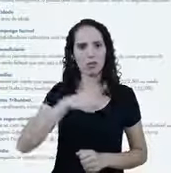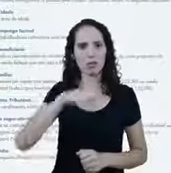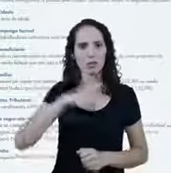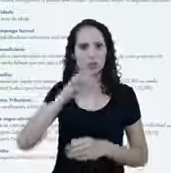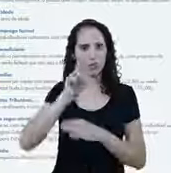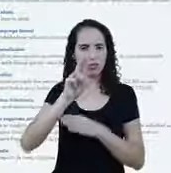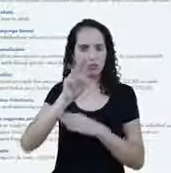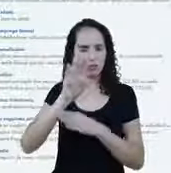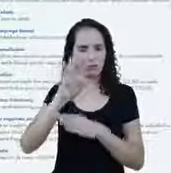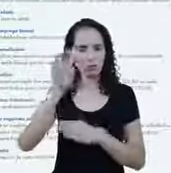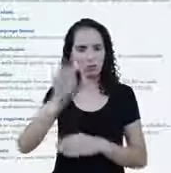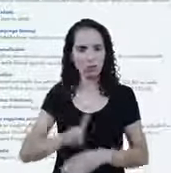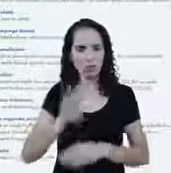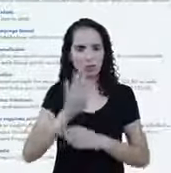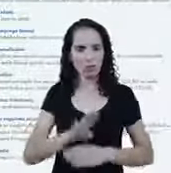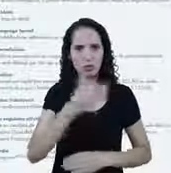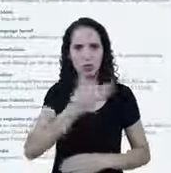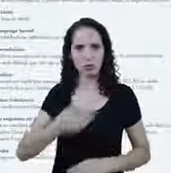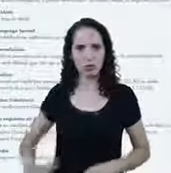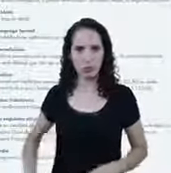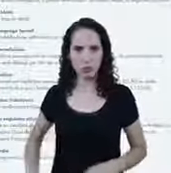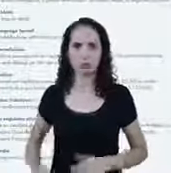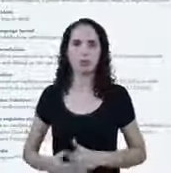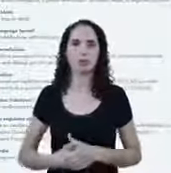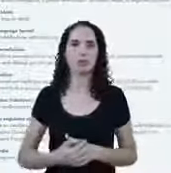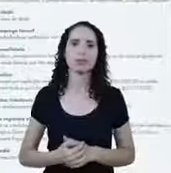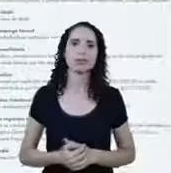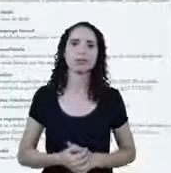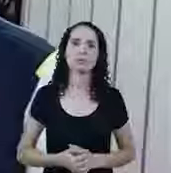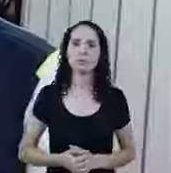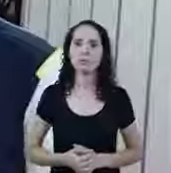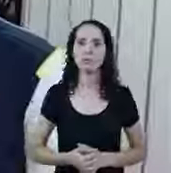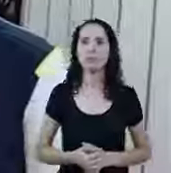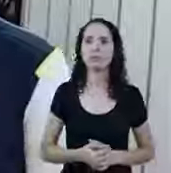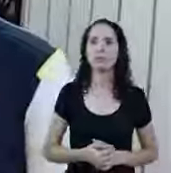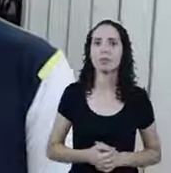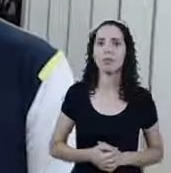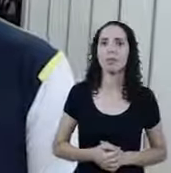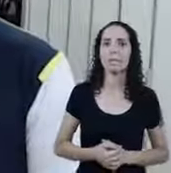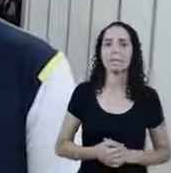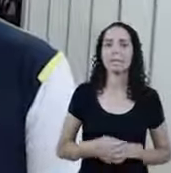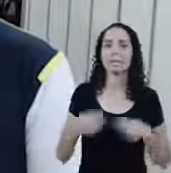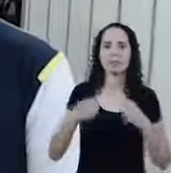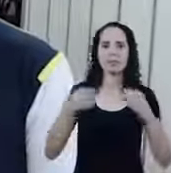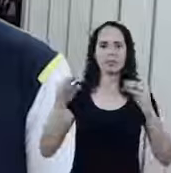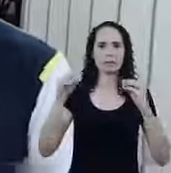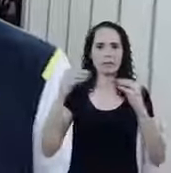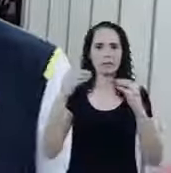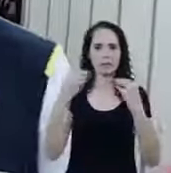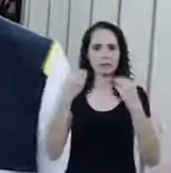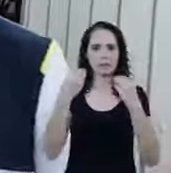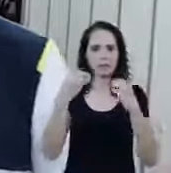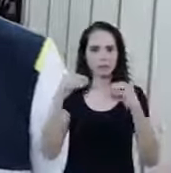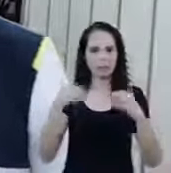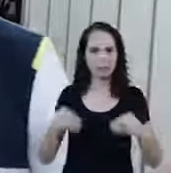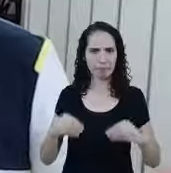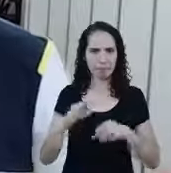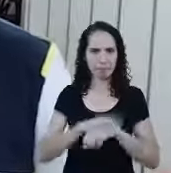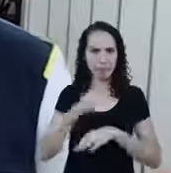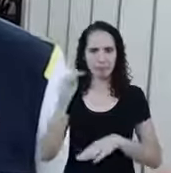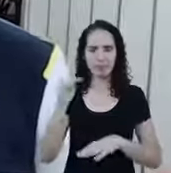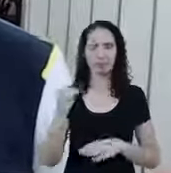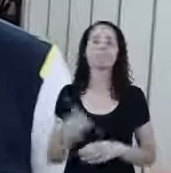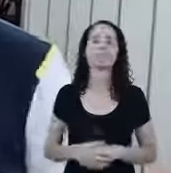Na experiência Tá ok Ok Mais alguma coisa Precisamos colocar ou não? Primeiramente agradecer